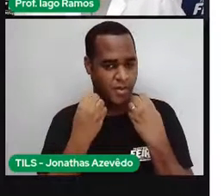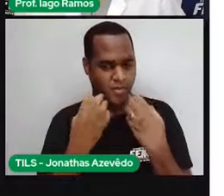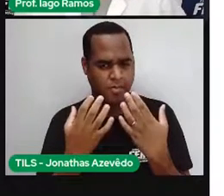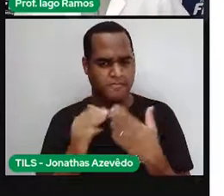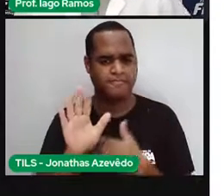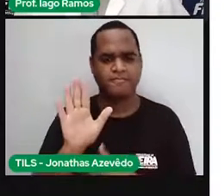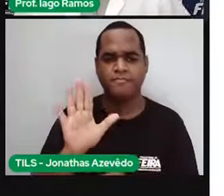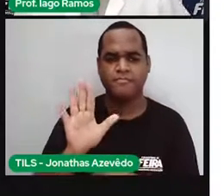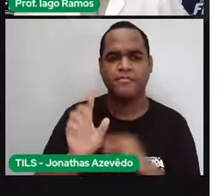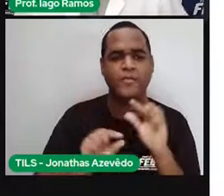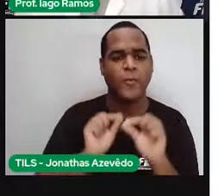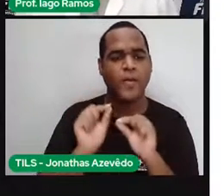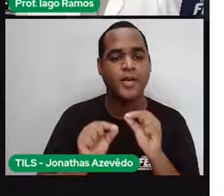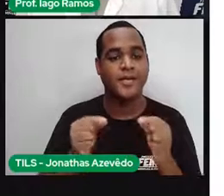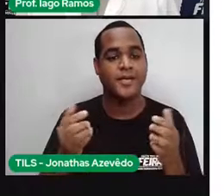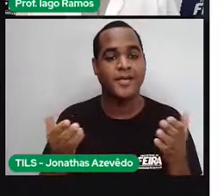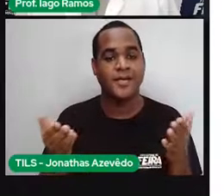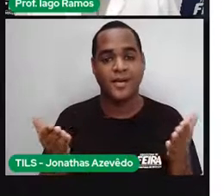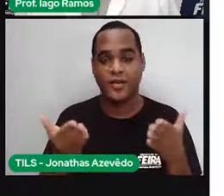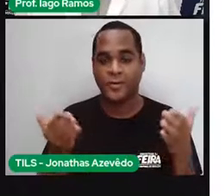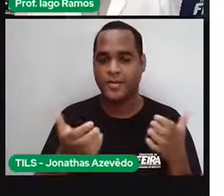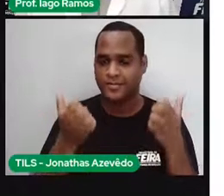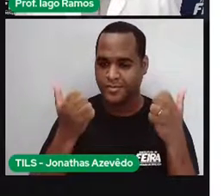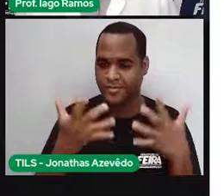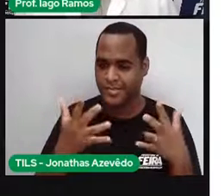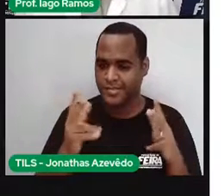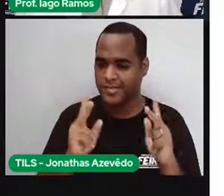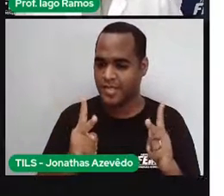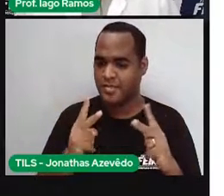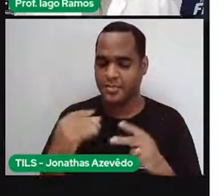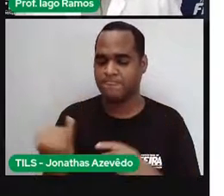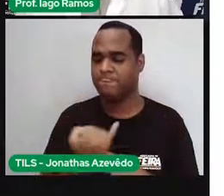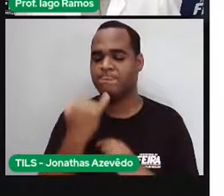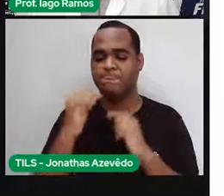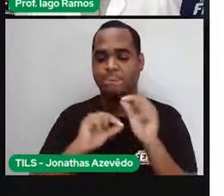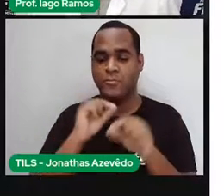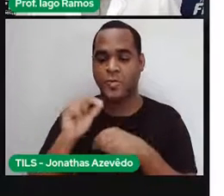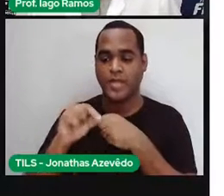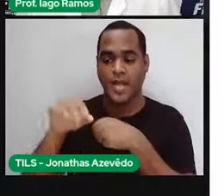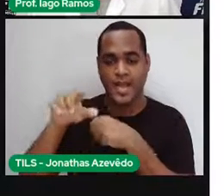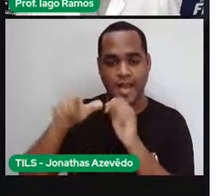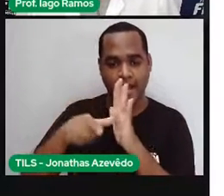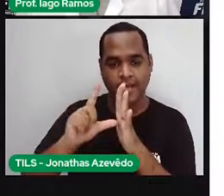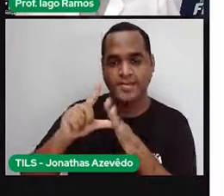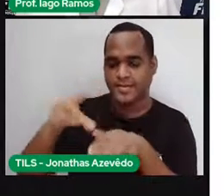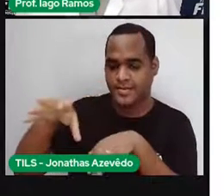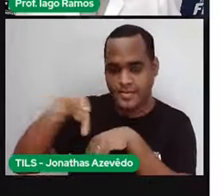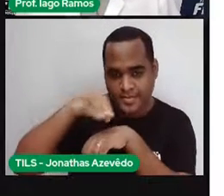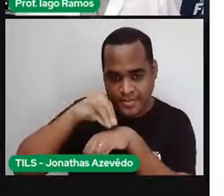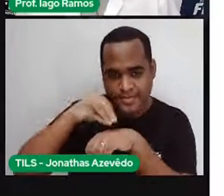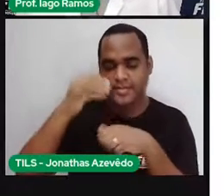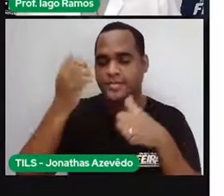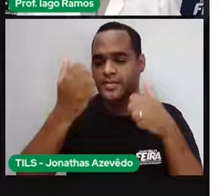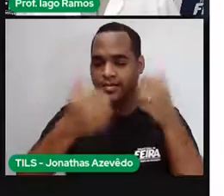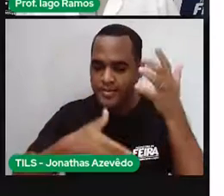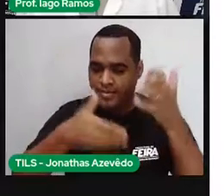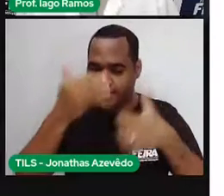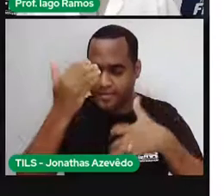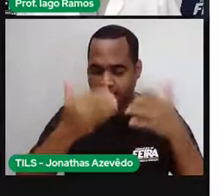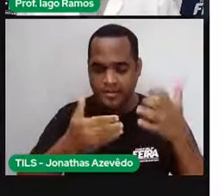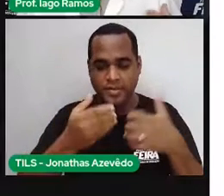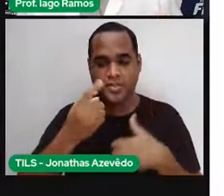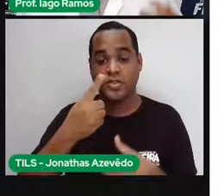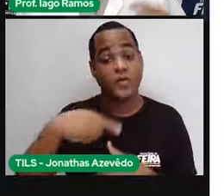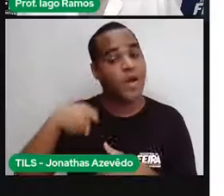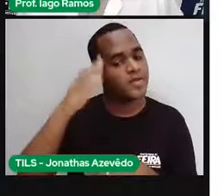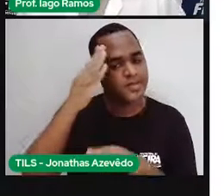mas, né, como a gente sempre gosta de trazer aqui, antes de a gente começar a estudar, é entender o que é